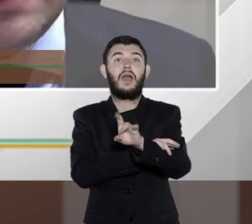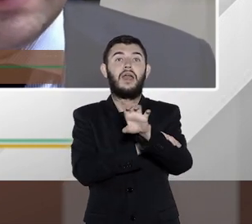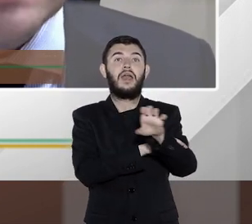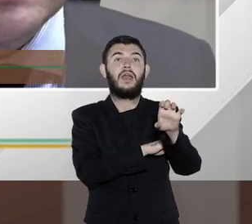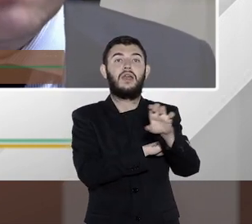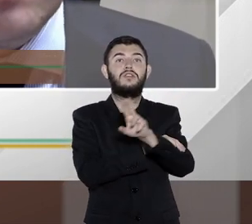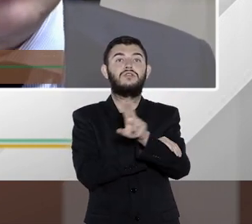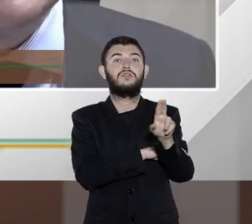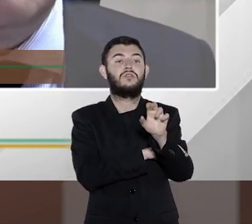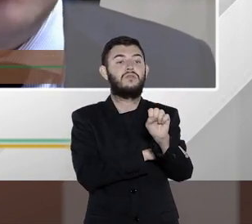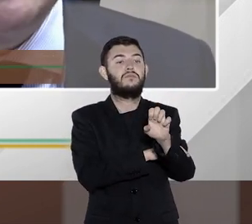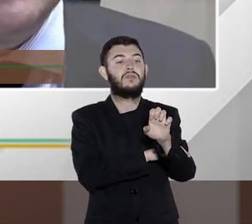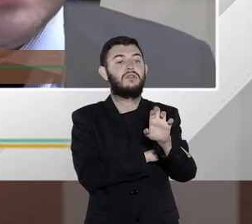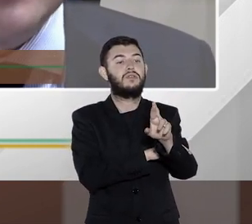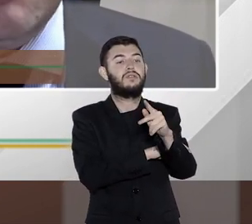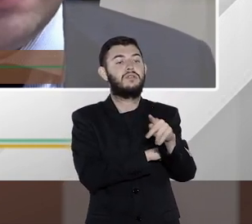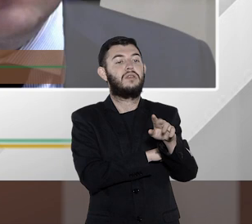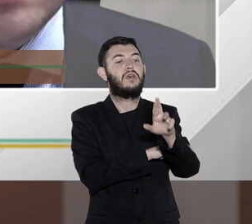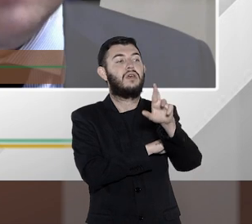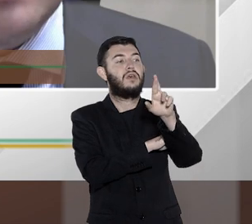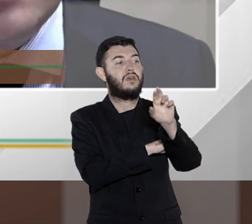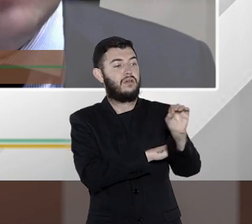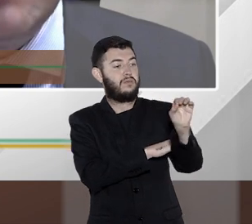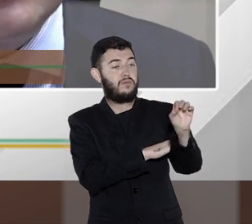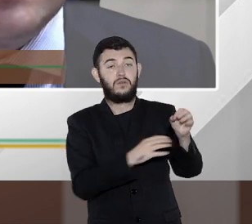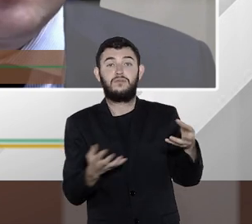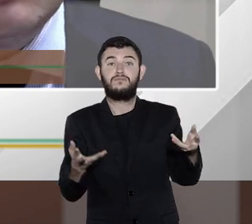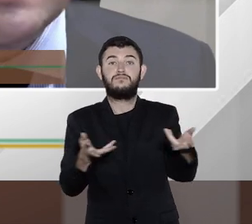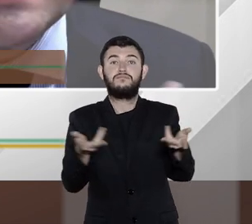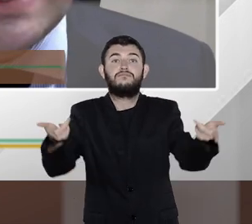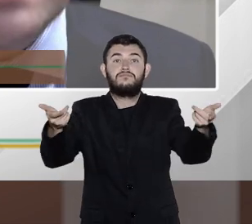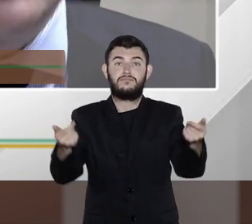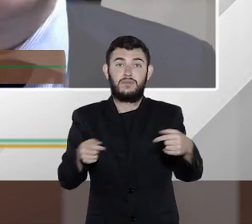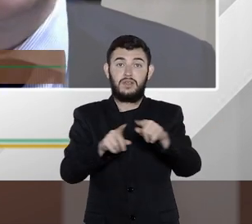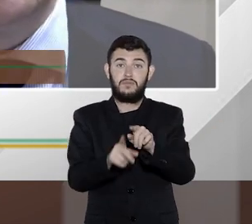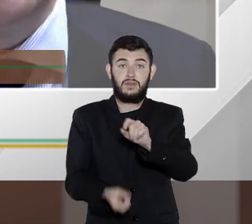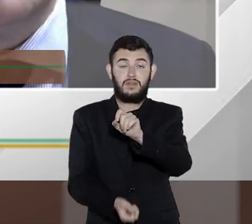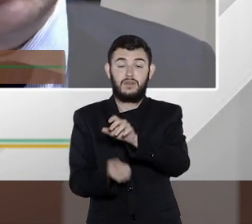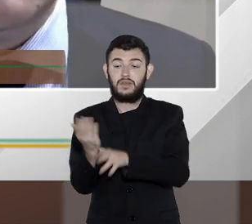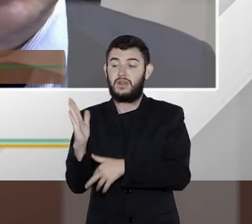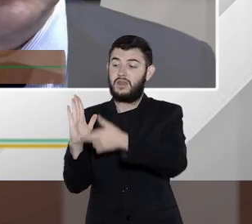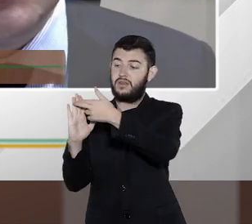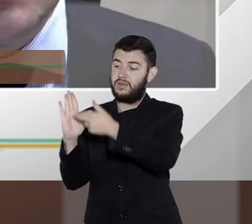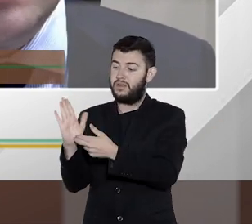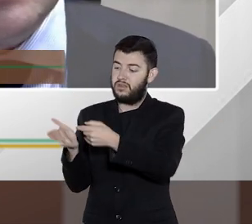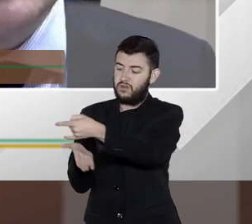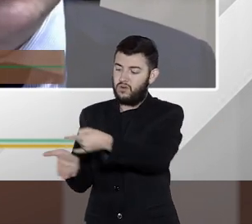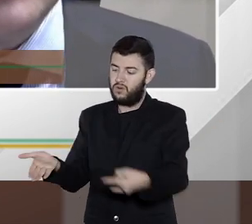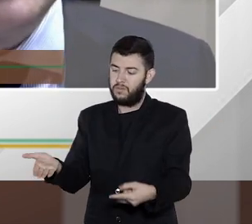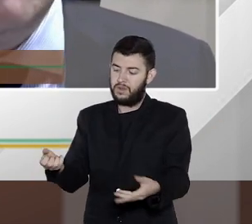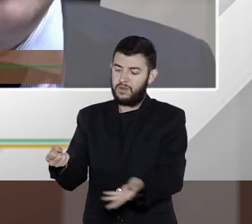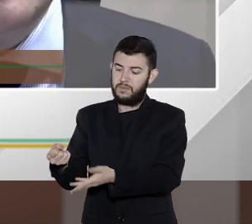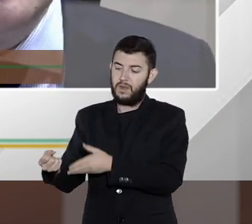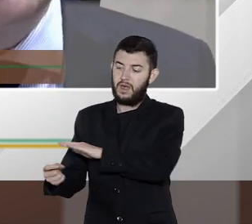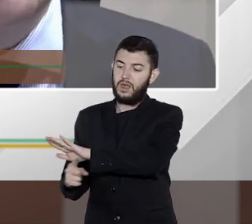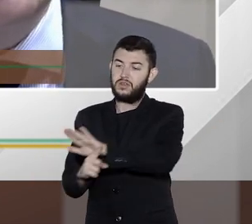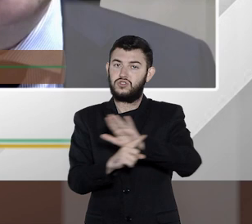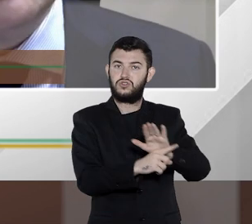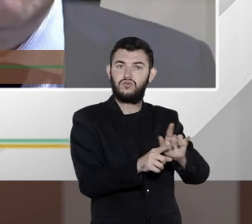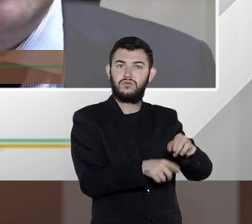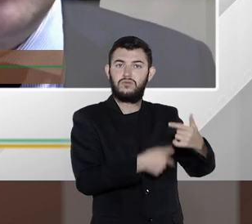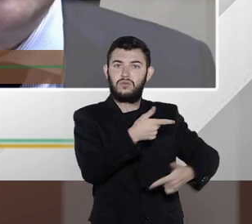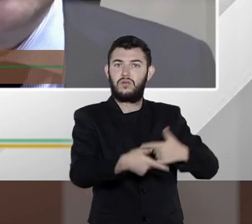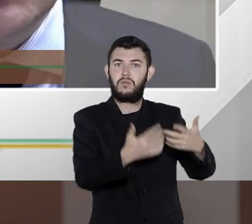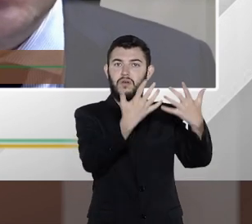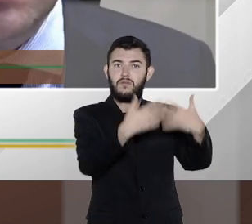e essa forma de tratamento ela está regulamentada em uma série de instruções normativas e é exatamente isso